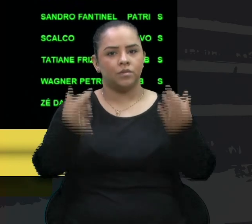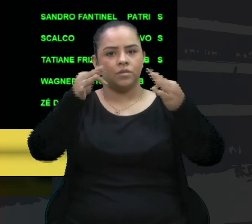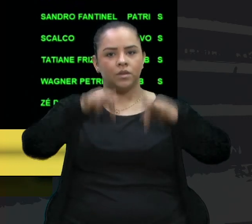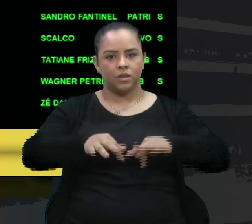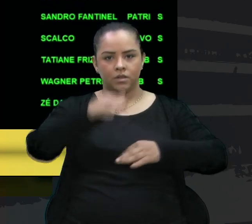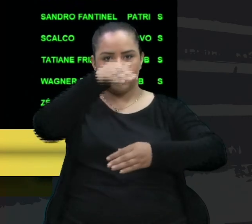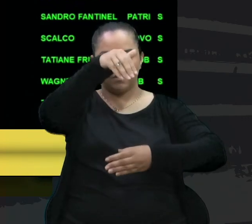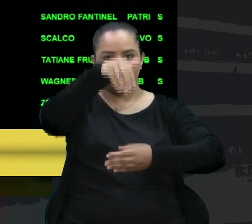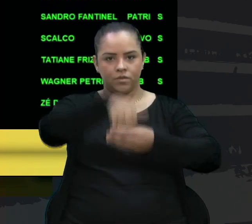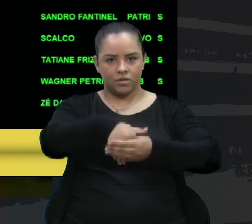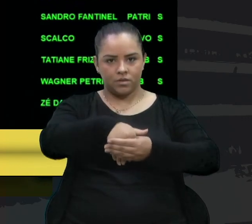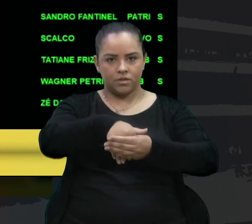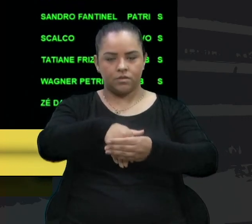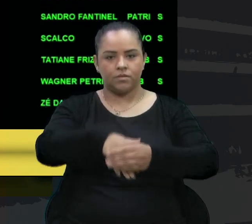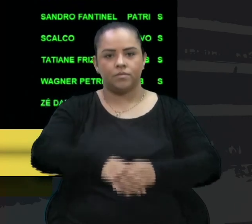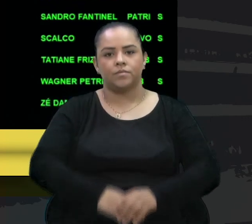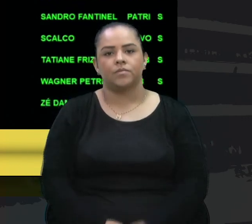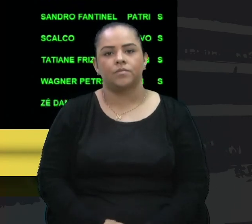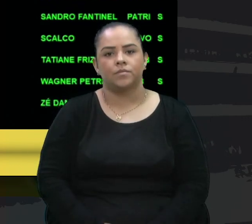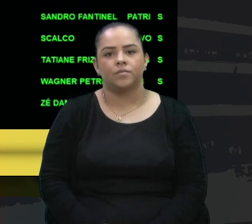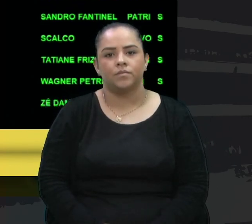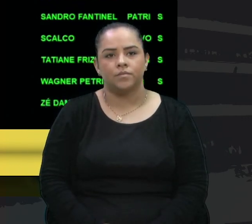votos, encerada a votação.